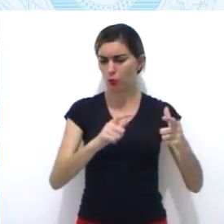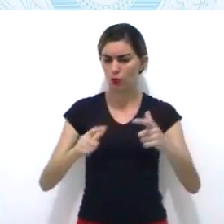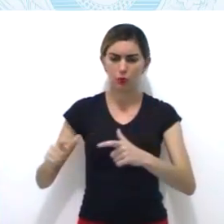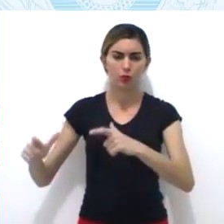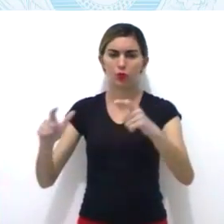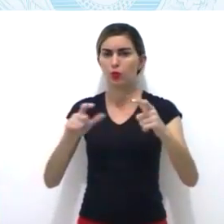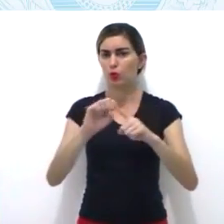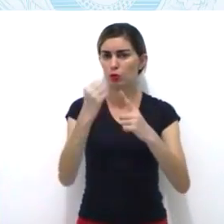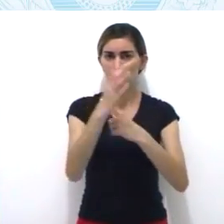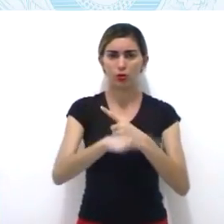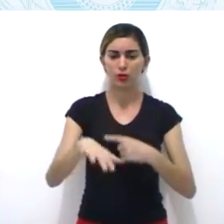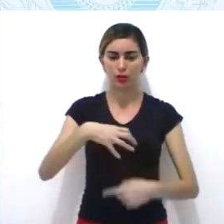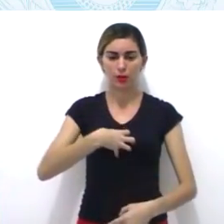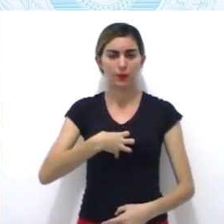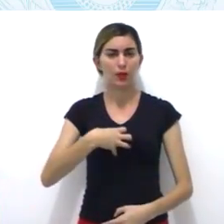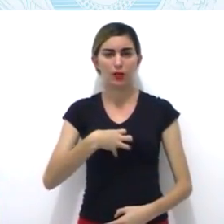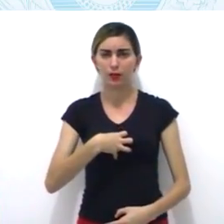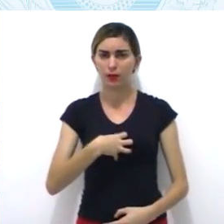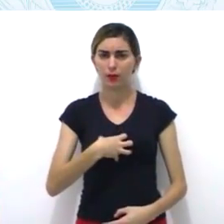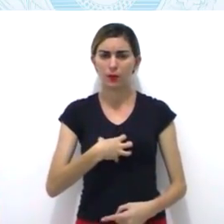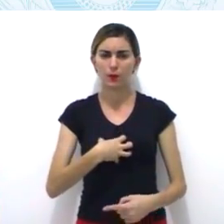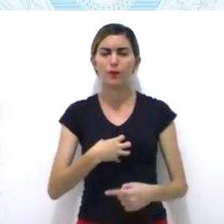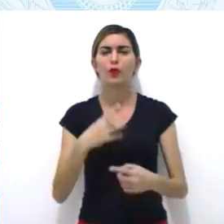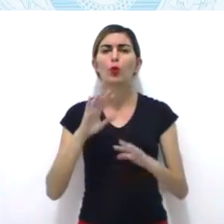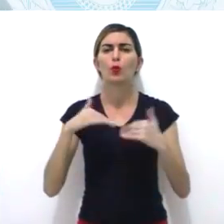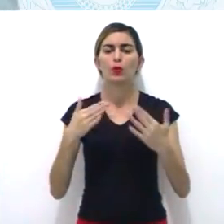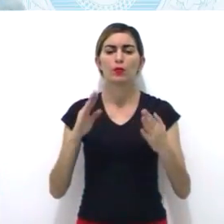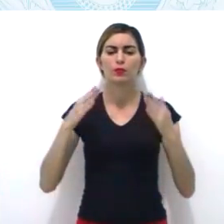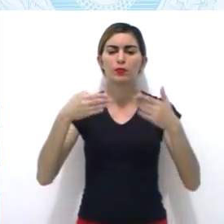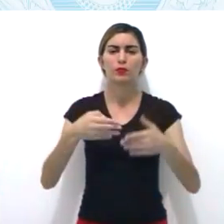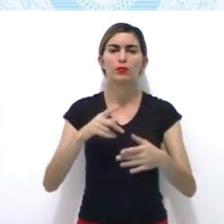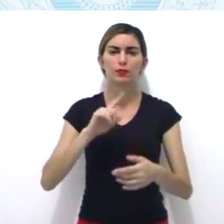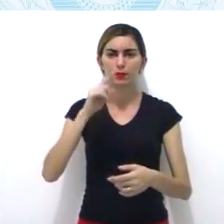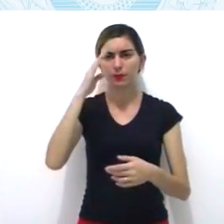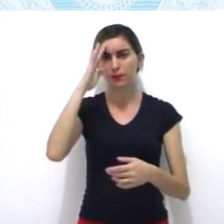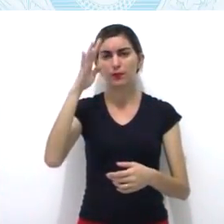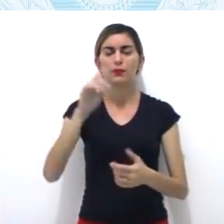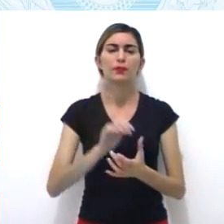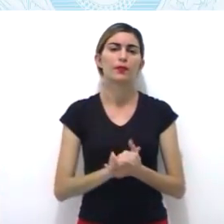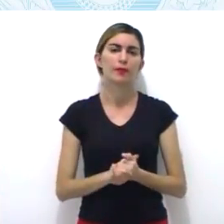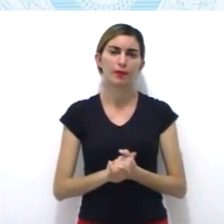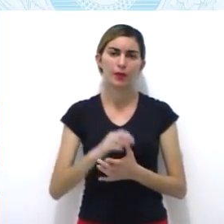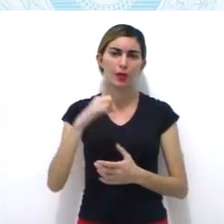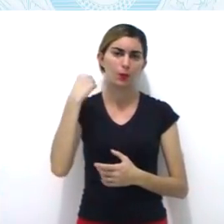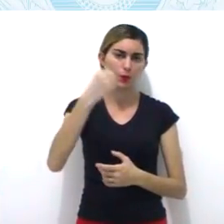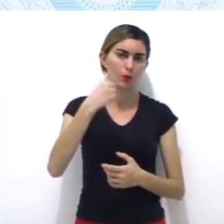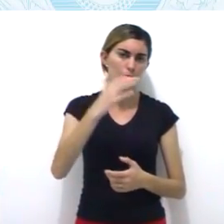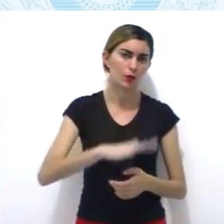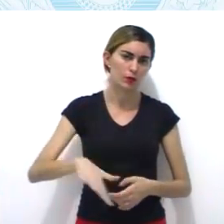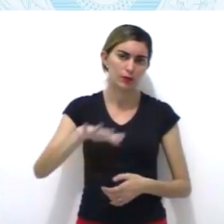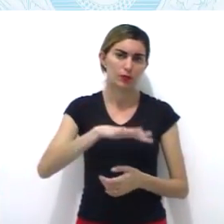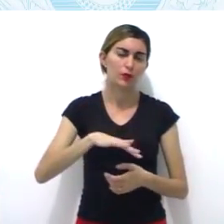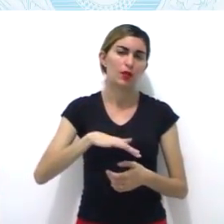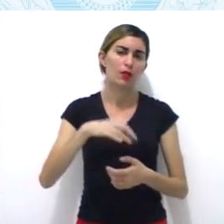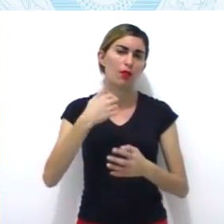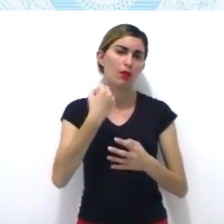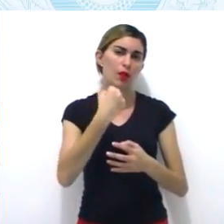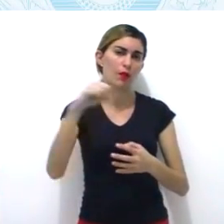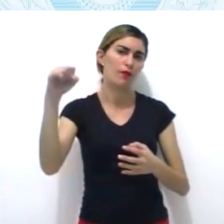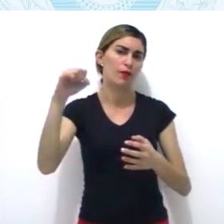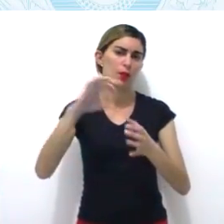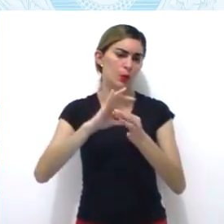Defender a emancipação política do Brasil, o fim do pacto colonial para Portugal, chega da exploração do Portugal,